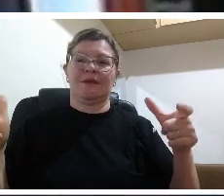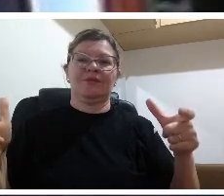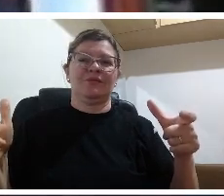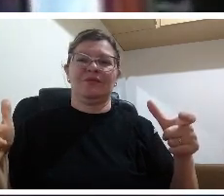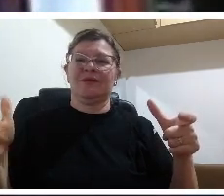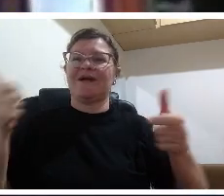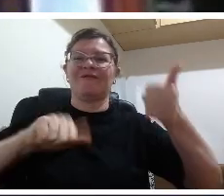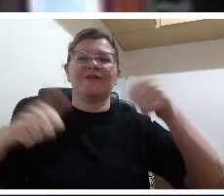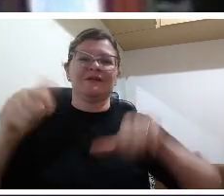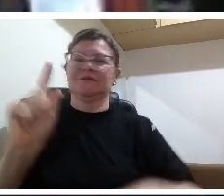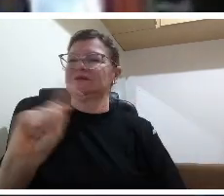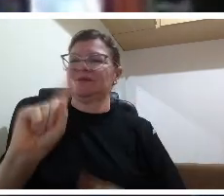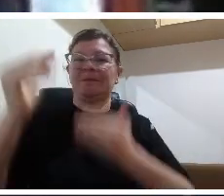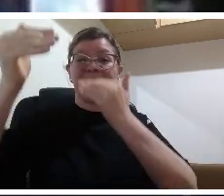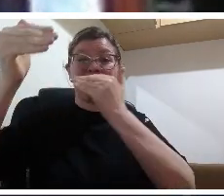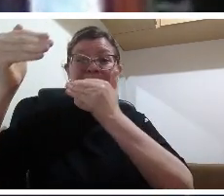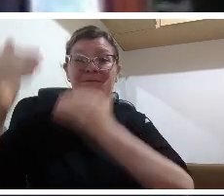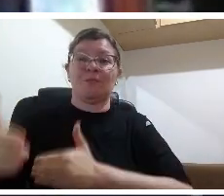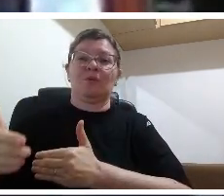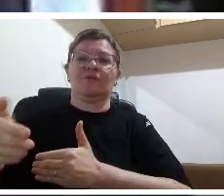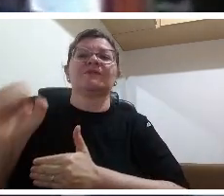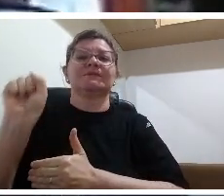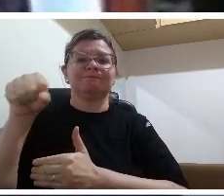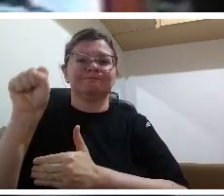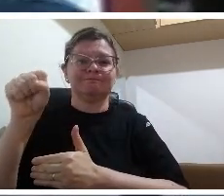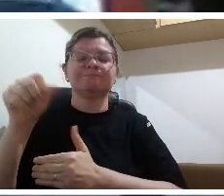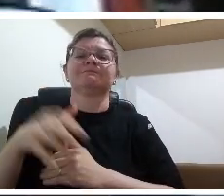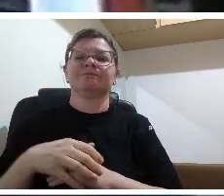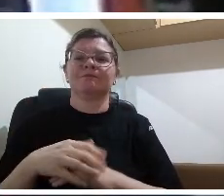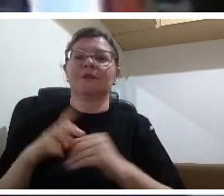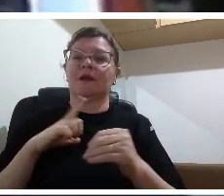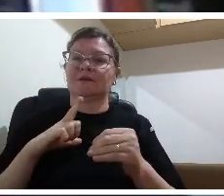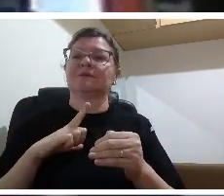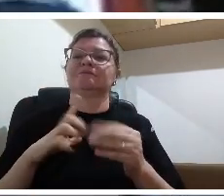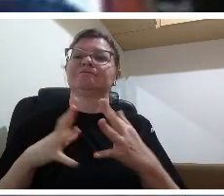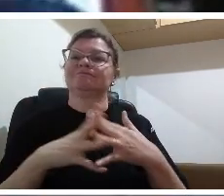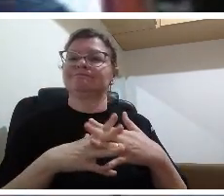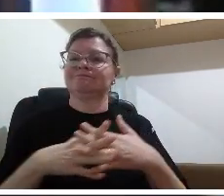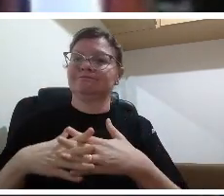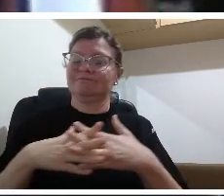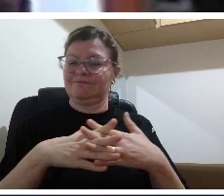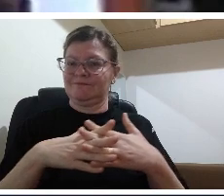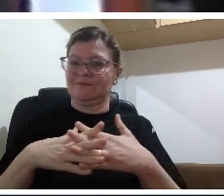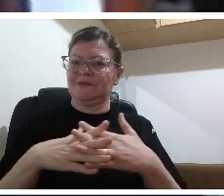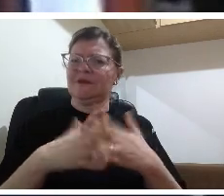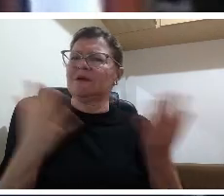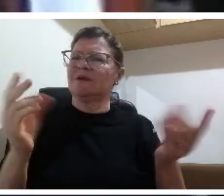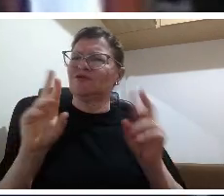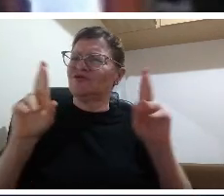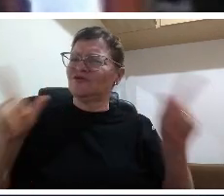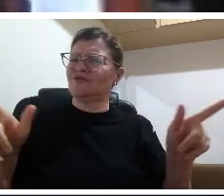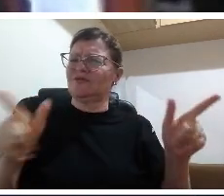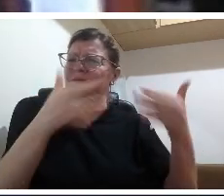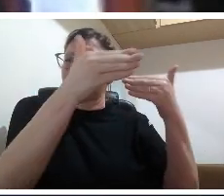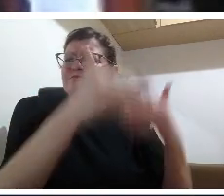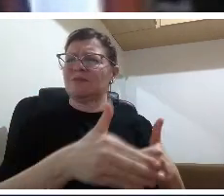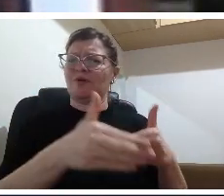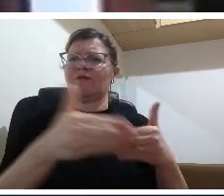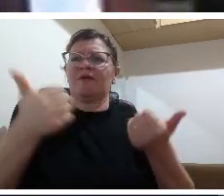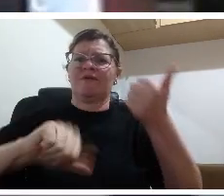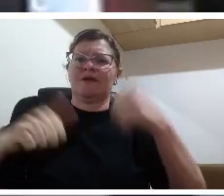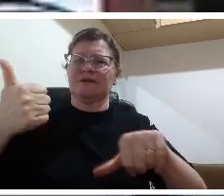pressuposto e por favor considere se eu estou coerente nós trabalhamos com